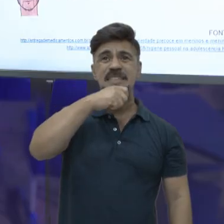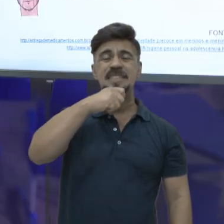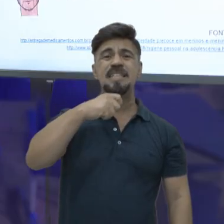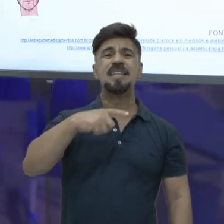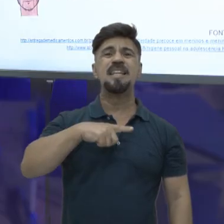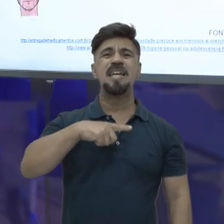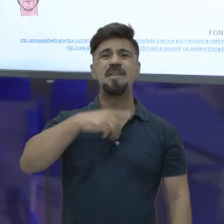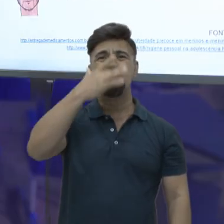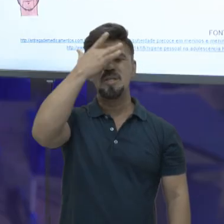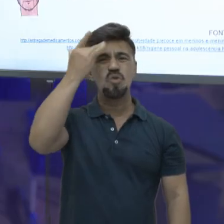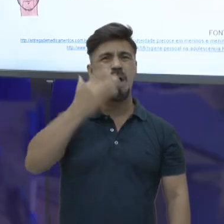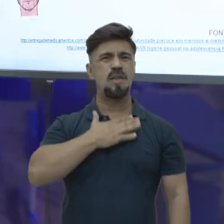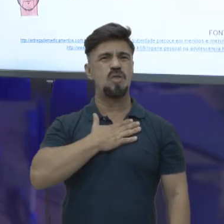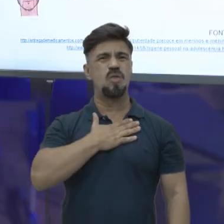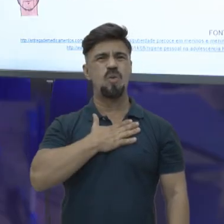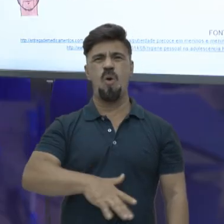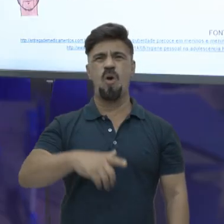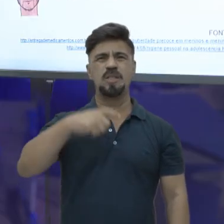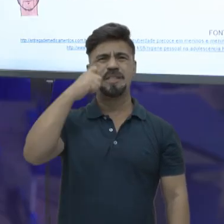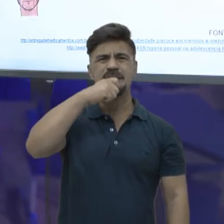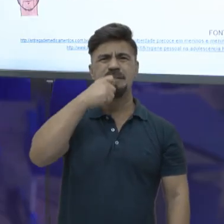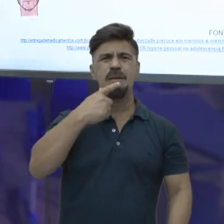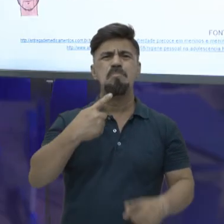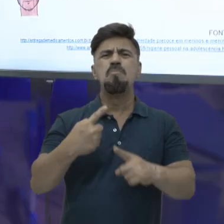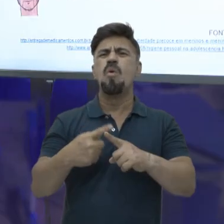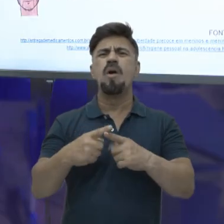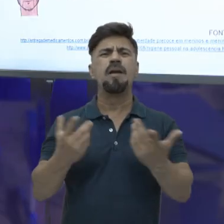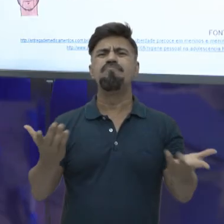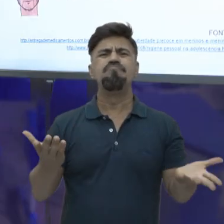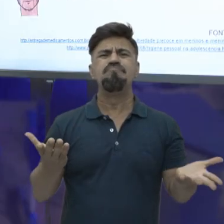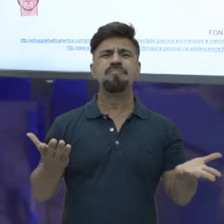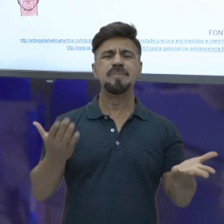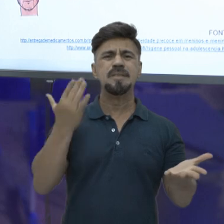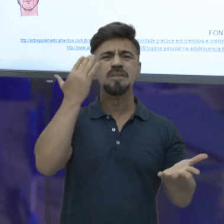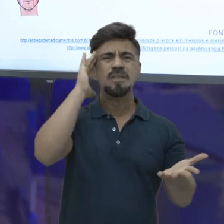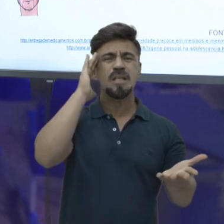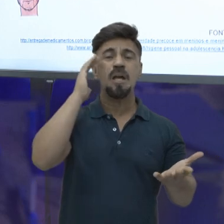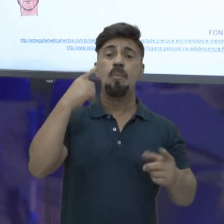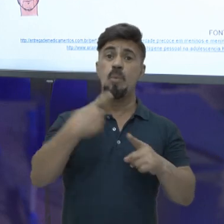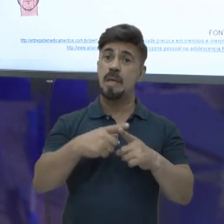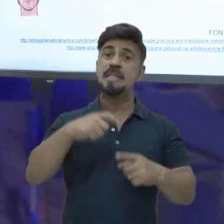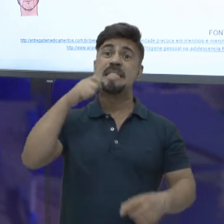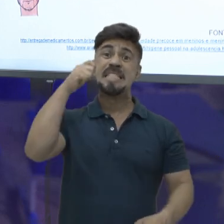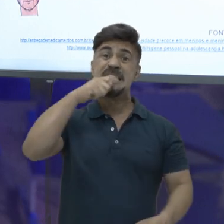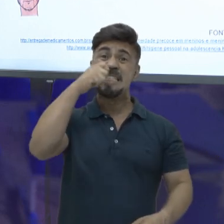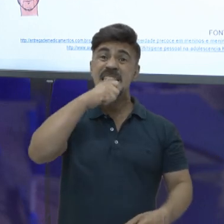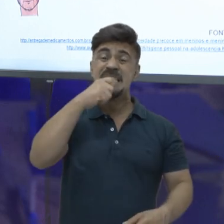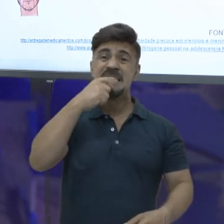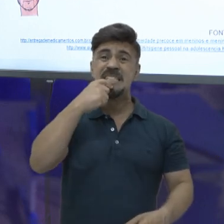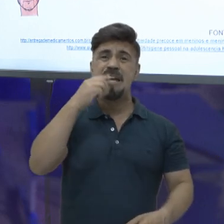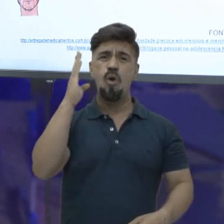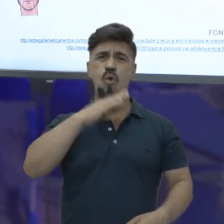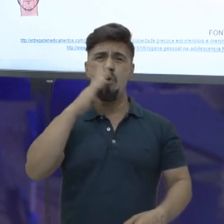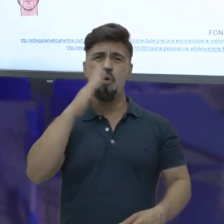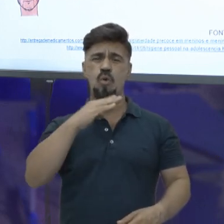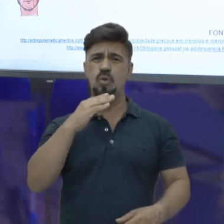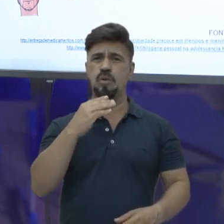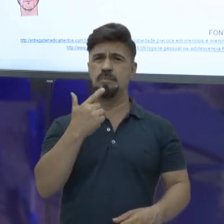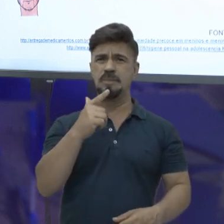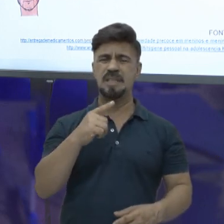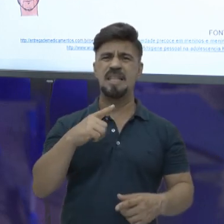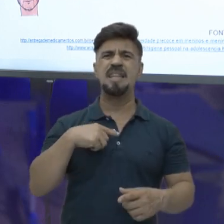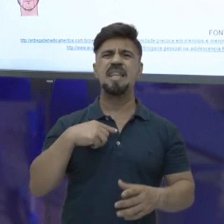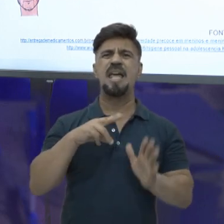muita gente que não gosta de escovar os dentes. Por quê? Eu não consigo entender por quê. Escovando os dentes, a gente não fica com mau hálito. Existem